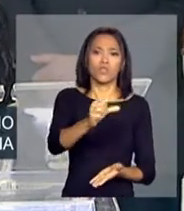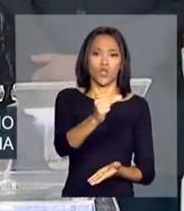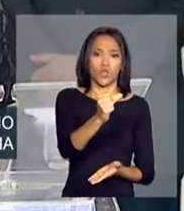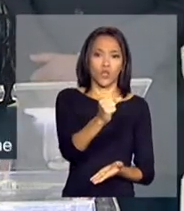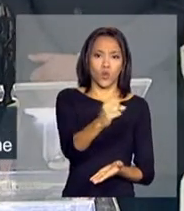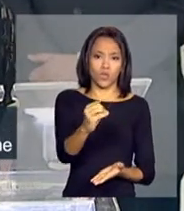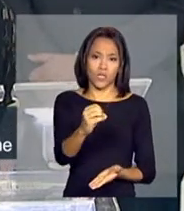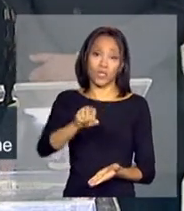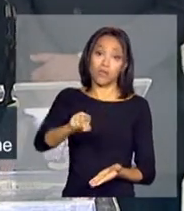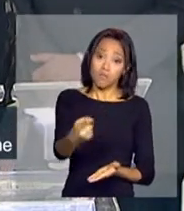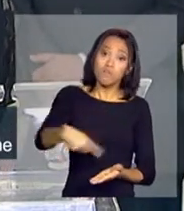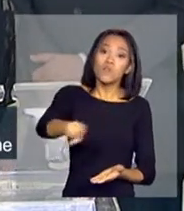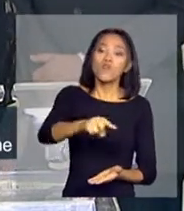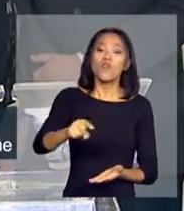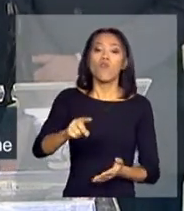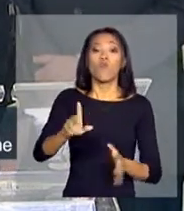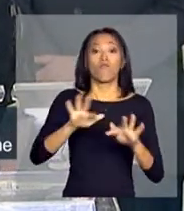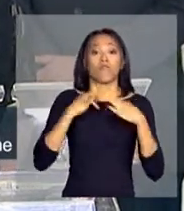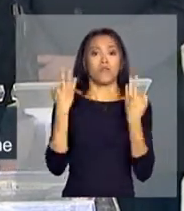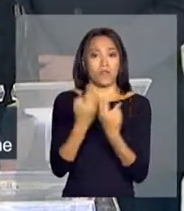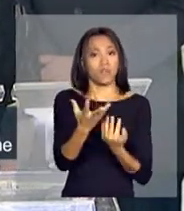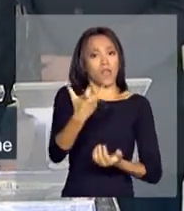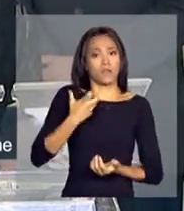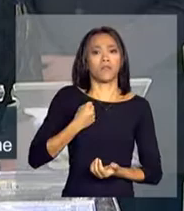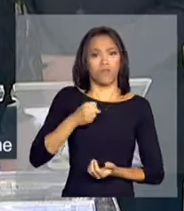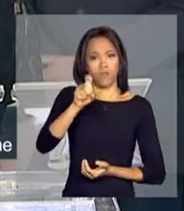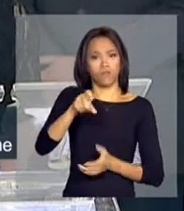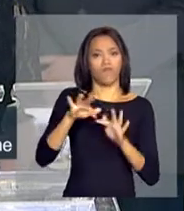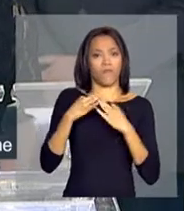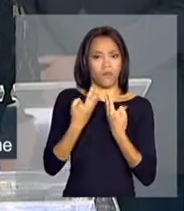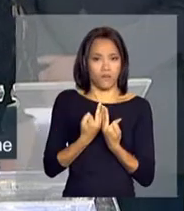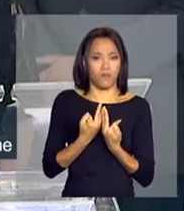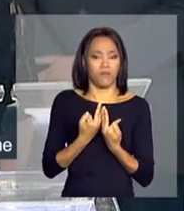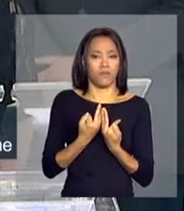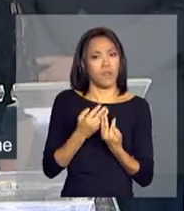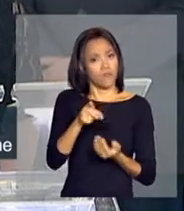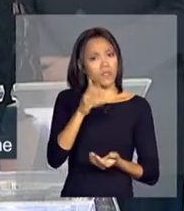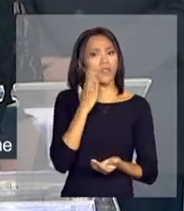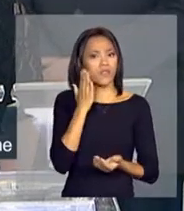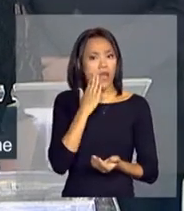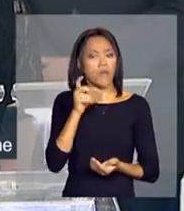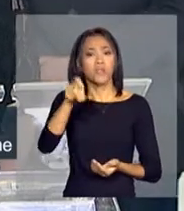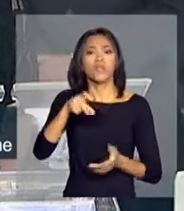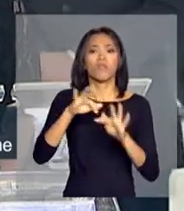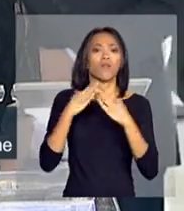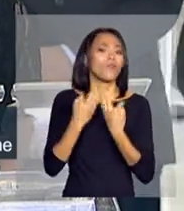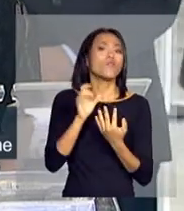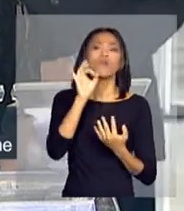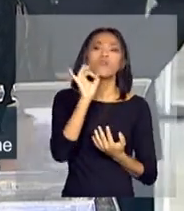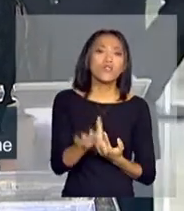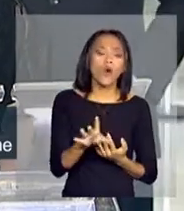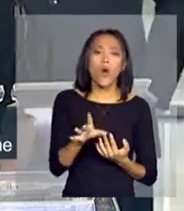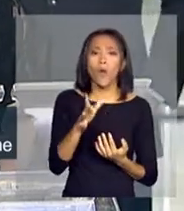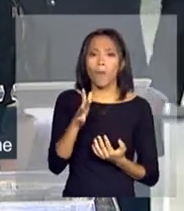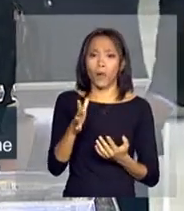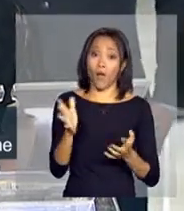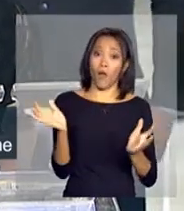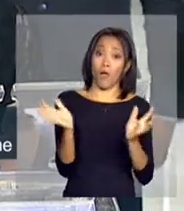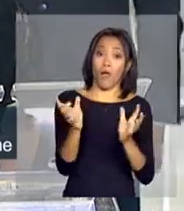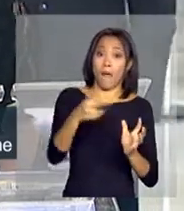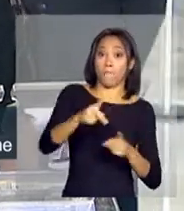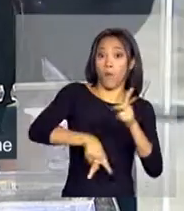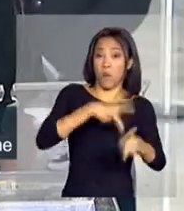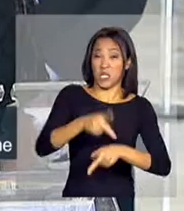famílias recebendo o Bolsa Família. Certo? Como vocês sabem, o Bolsa Família não é só para a população extremamente pobre, é para